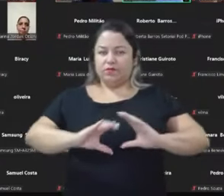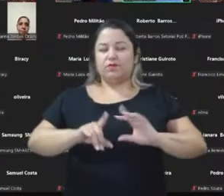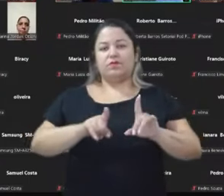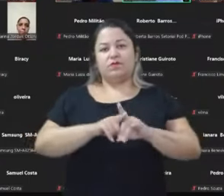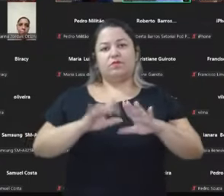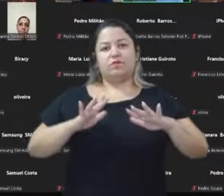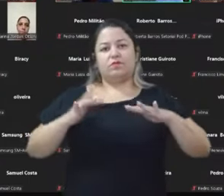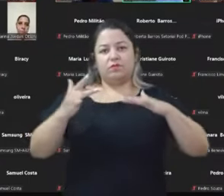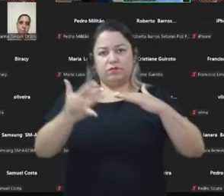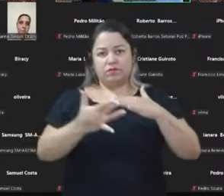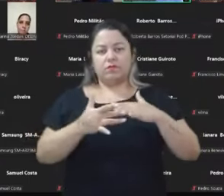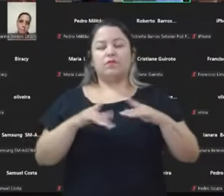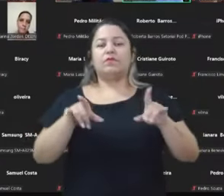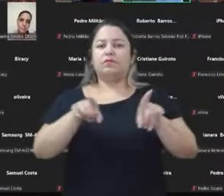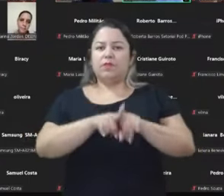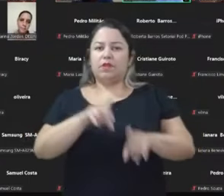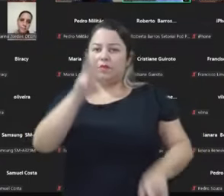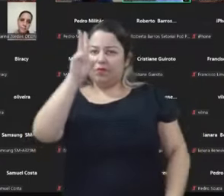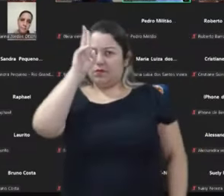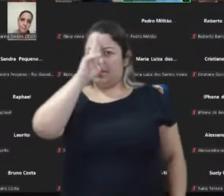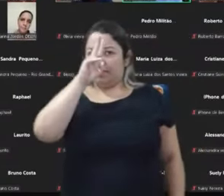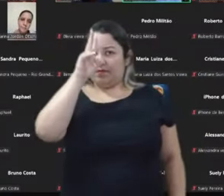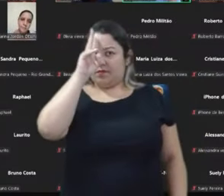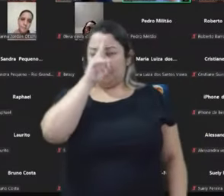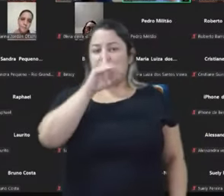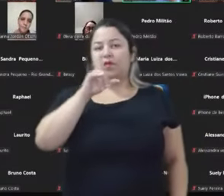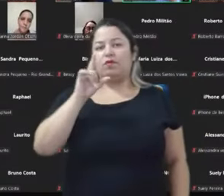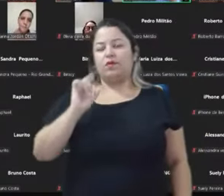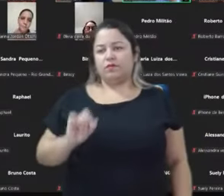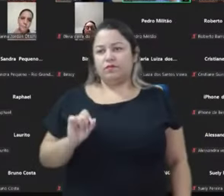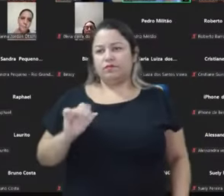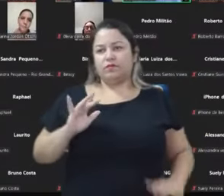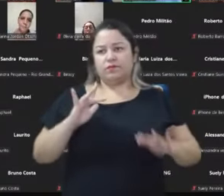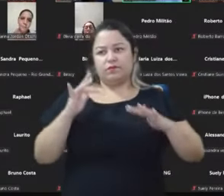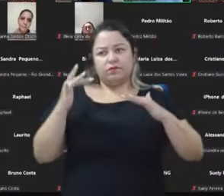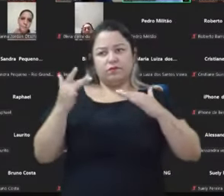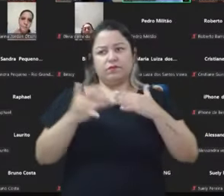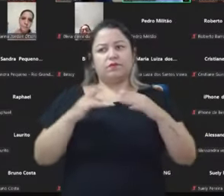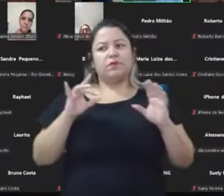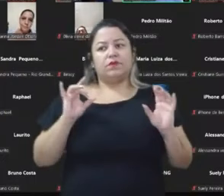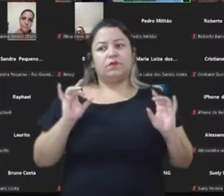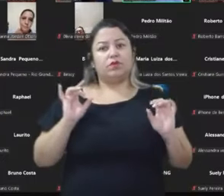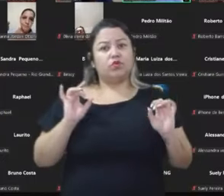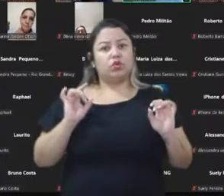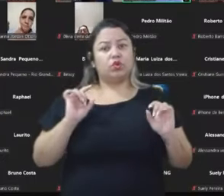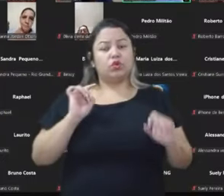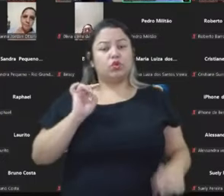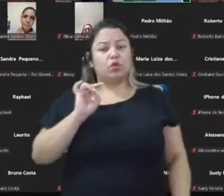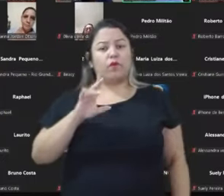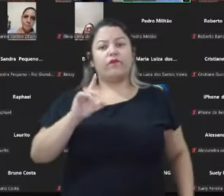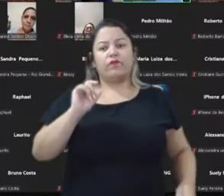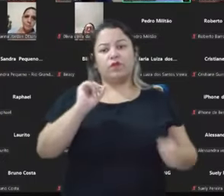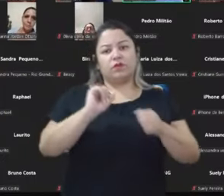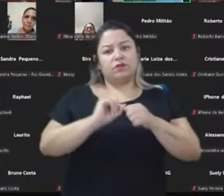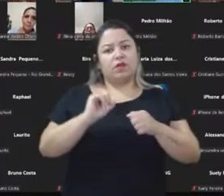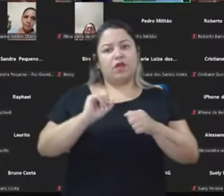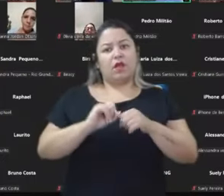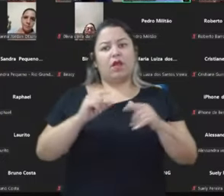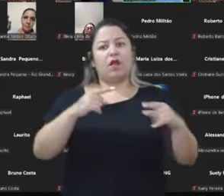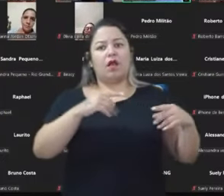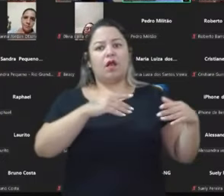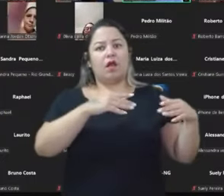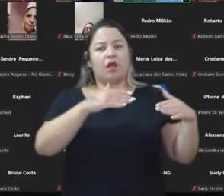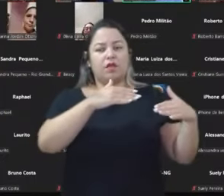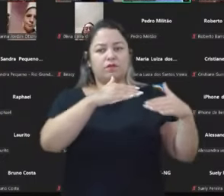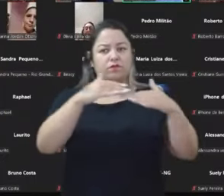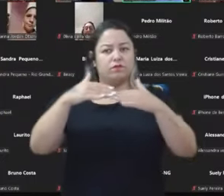sociais. Também lembrar que a questão das redes sociais não é só a questão de fazer a disputa política.